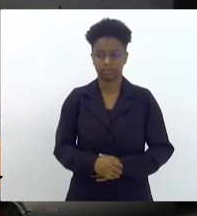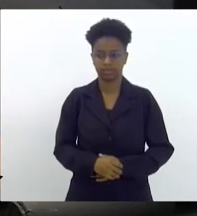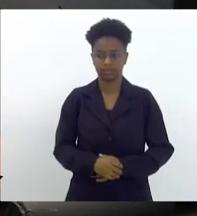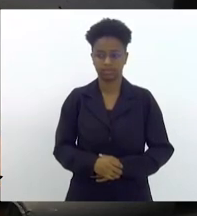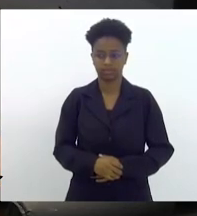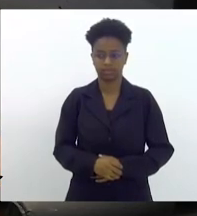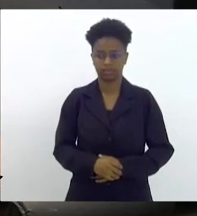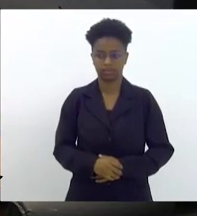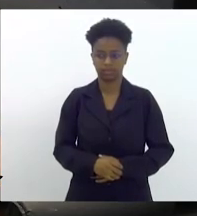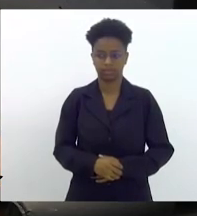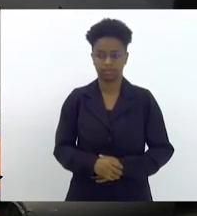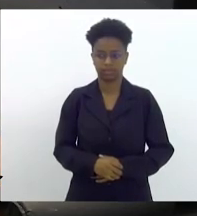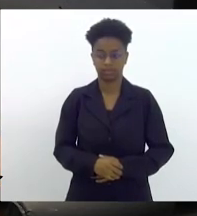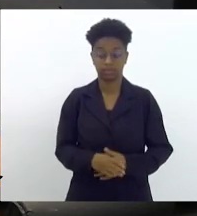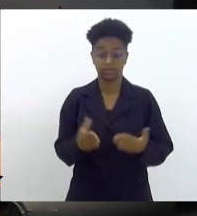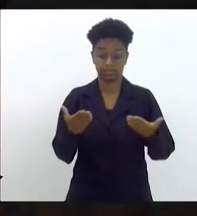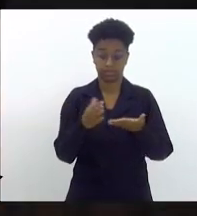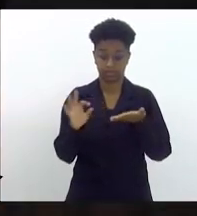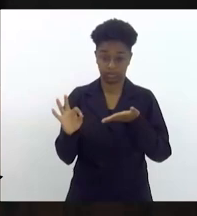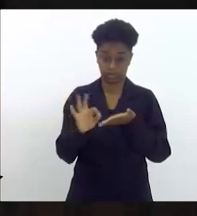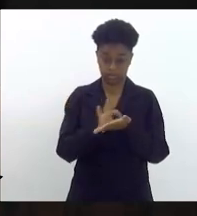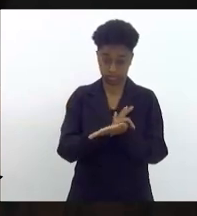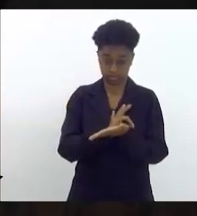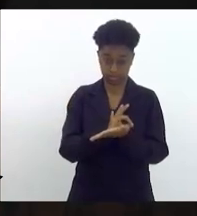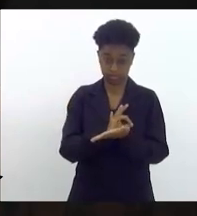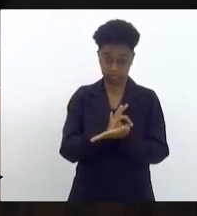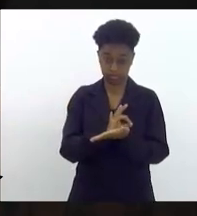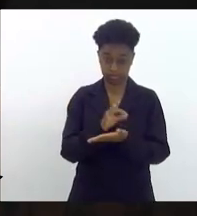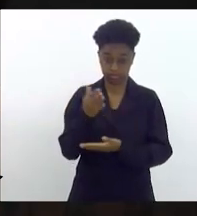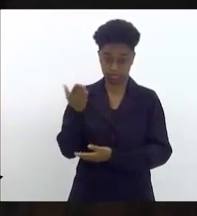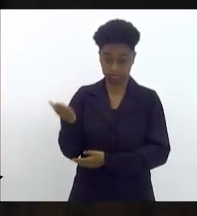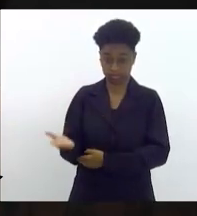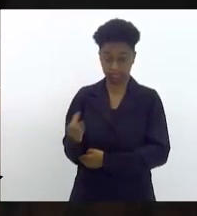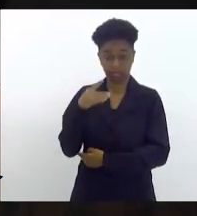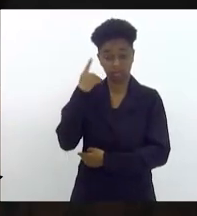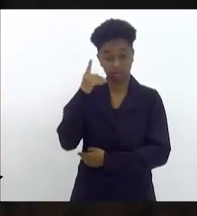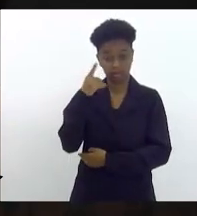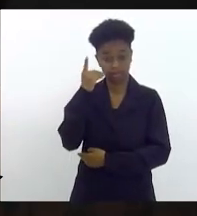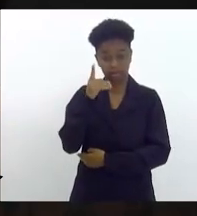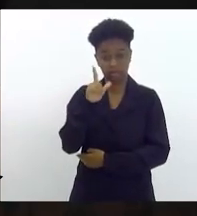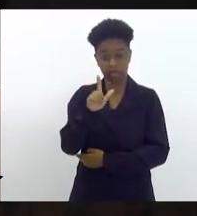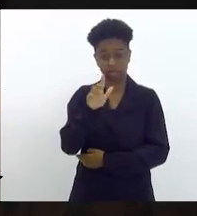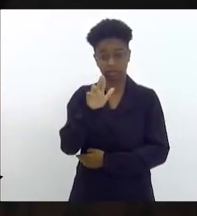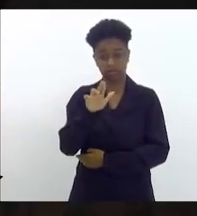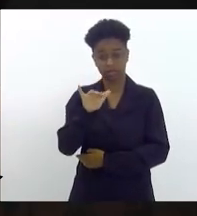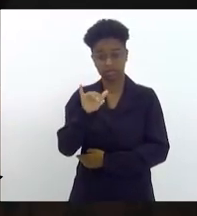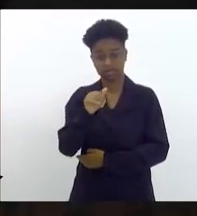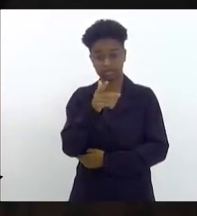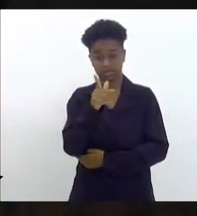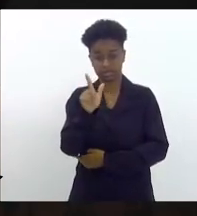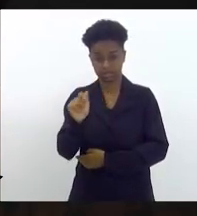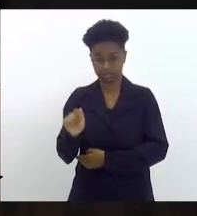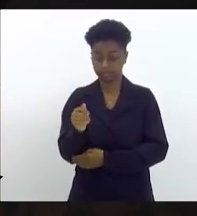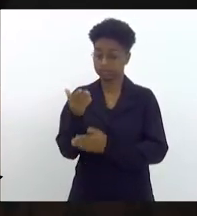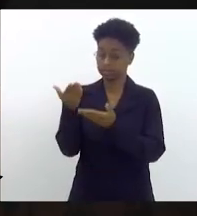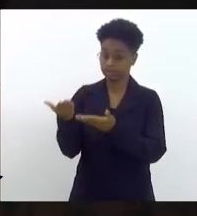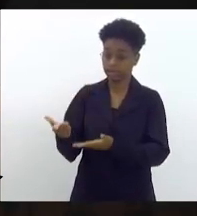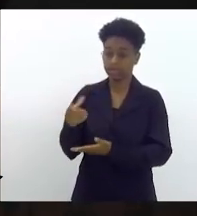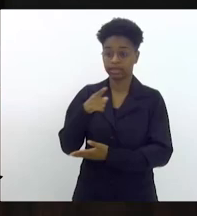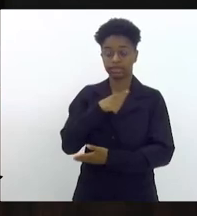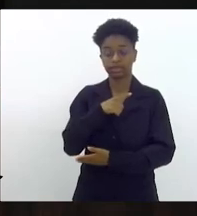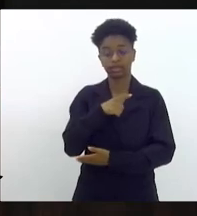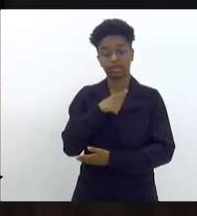A próxima oradora escrita é a nova deputada Lucinha. Vossa Excelência